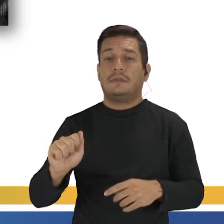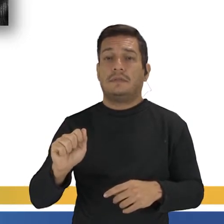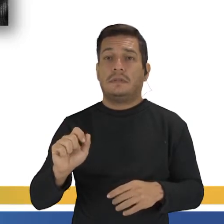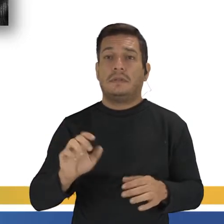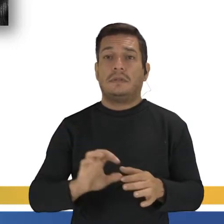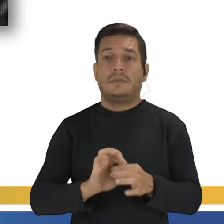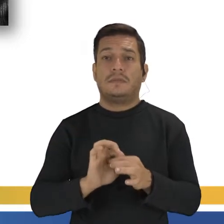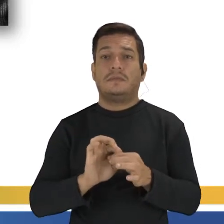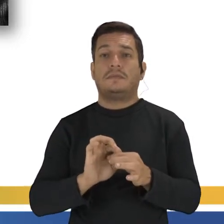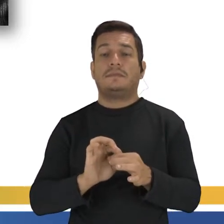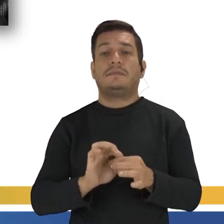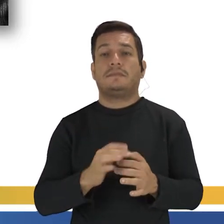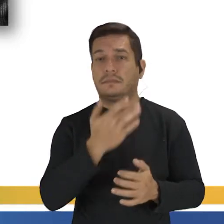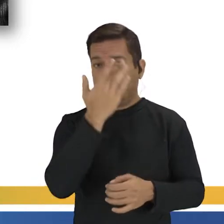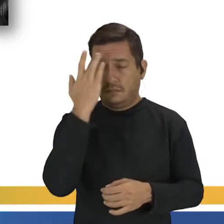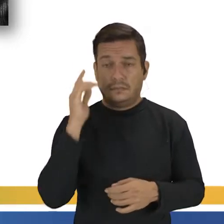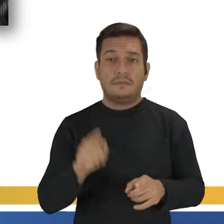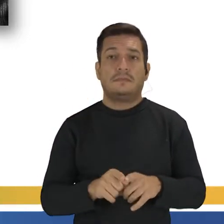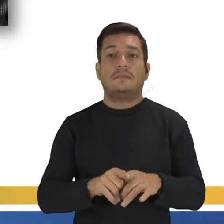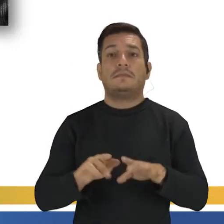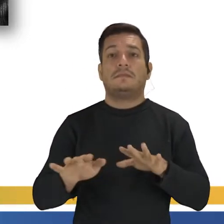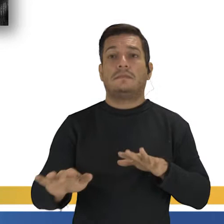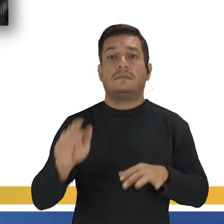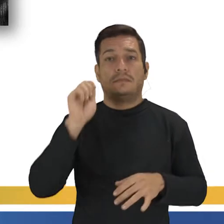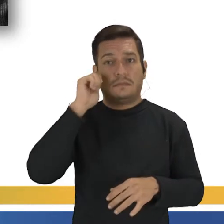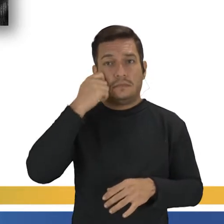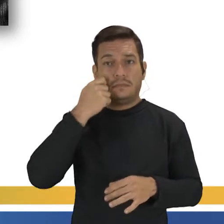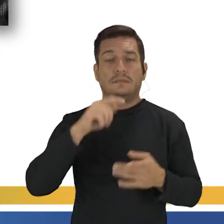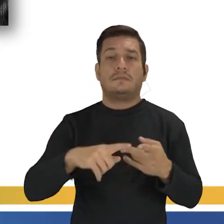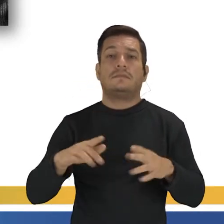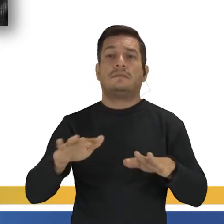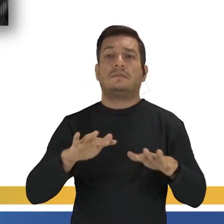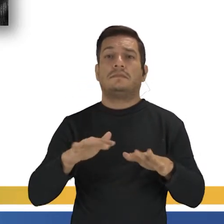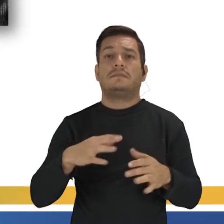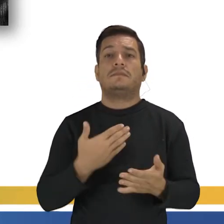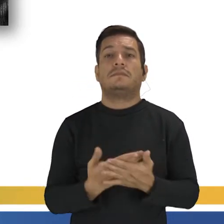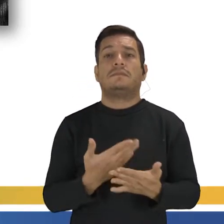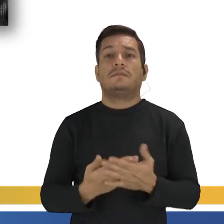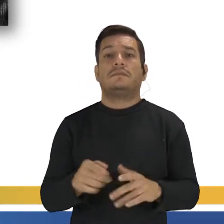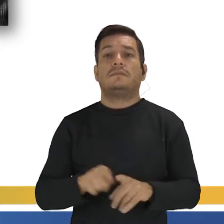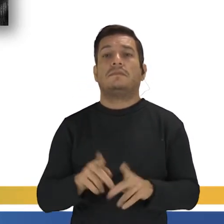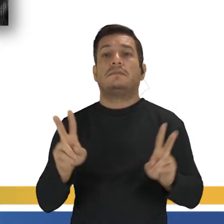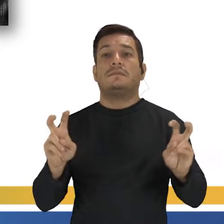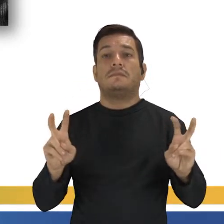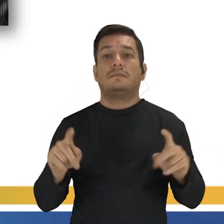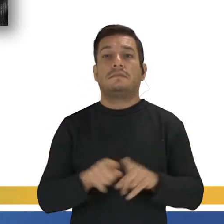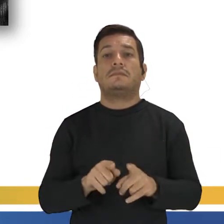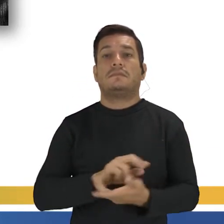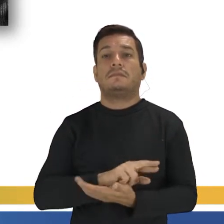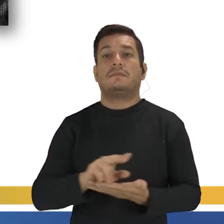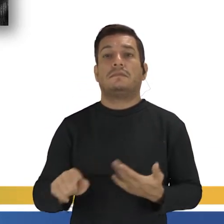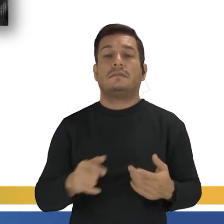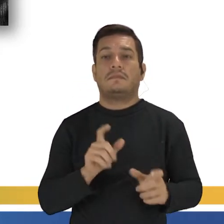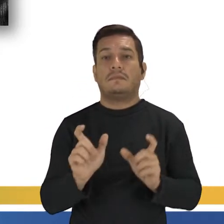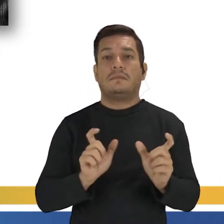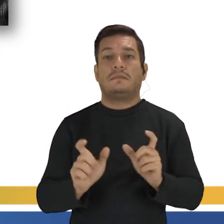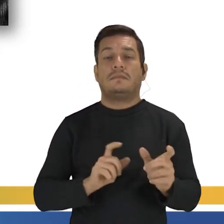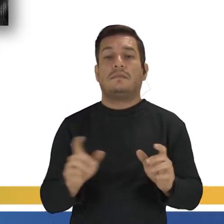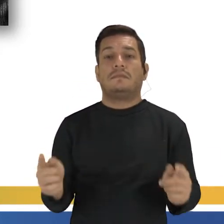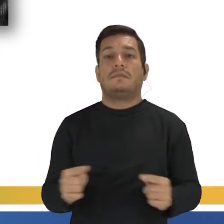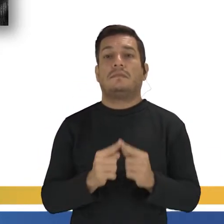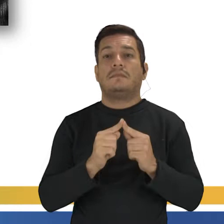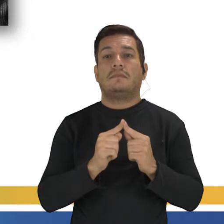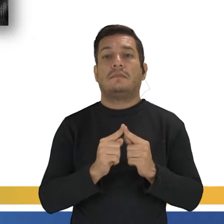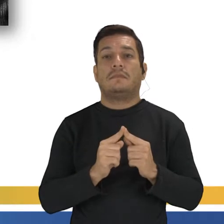essas pessoas, né? Dentro dessa questão do movimento negro, de movimentos que estudam essa temática, gente tem vários termos que ligam essas